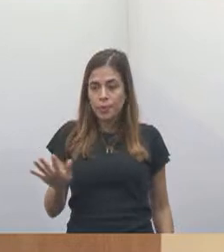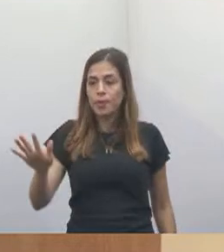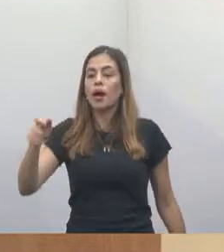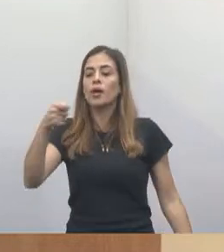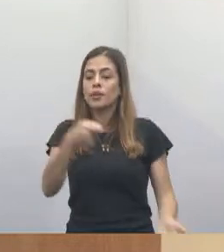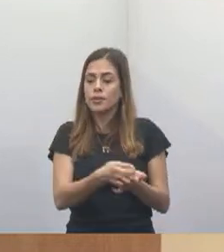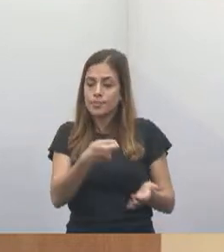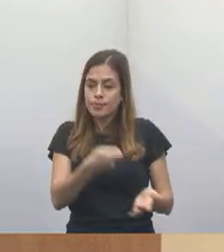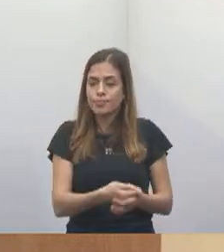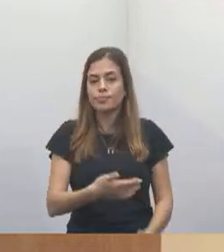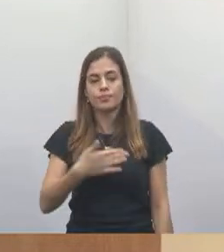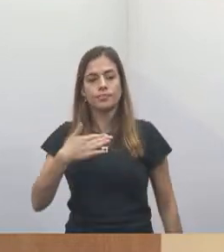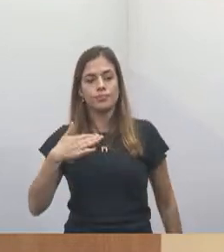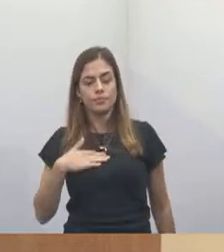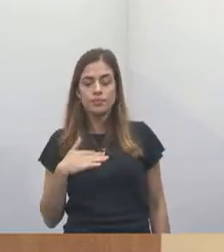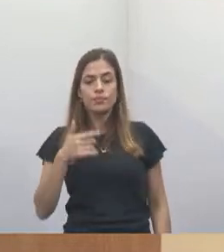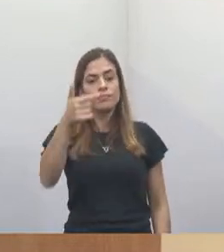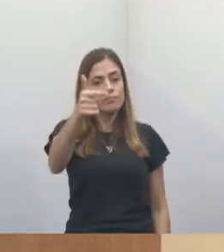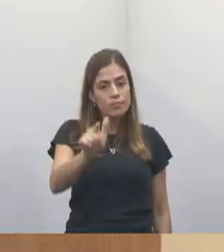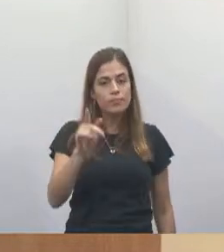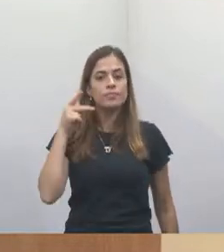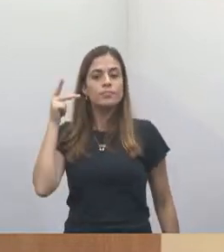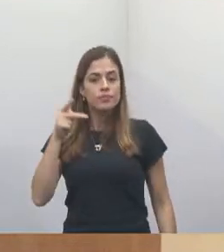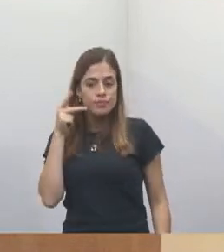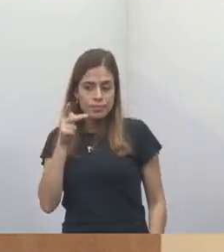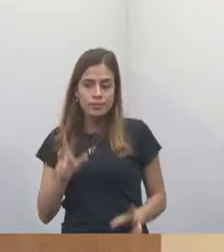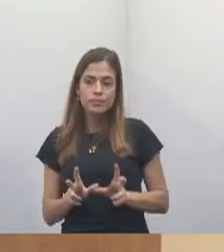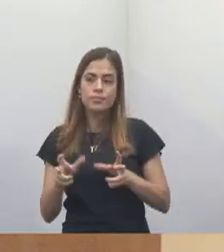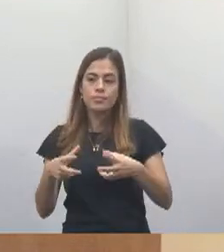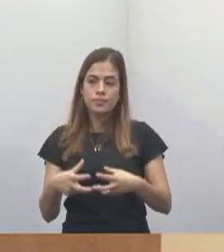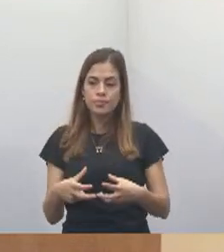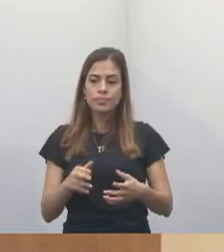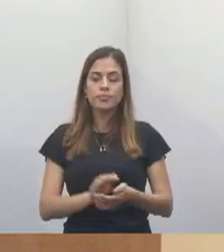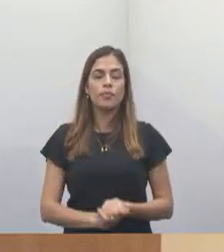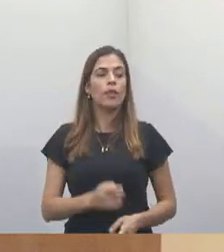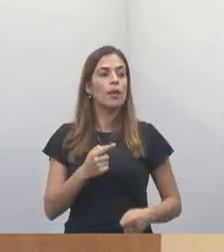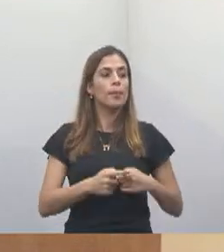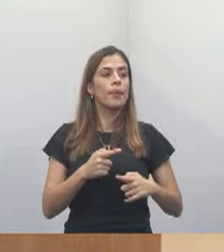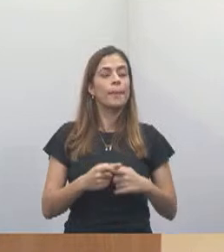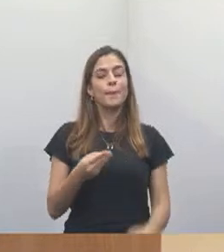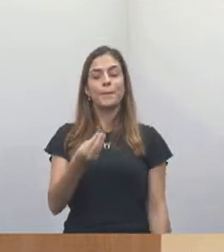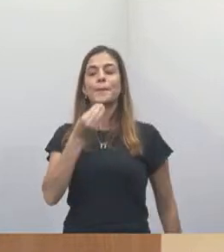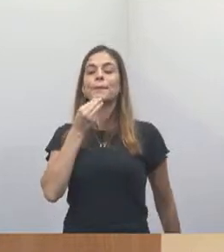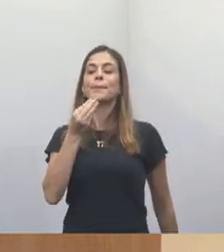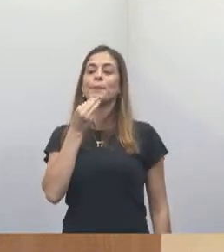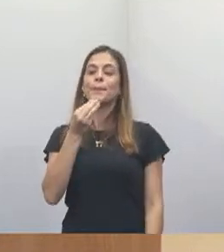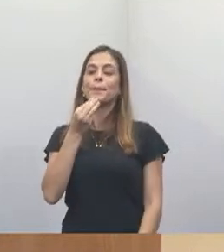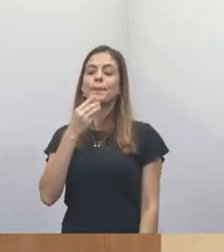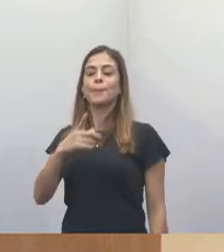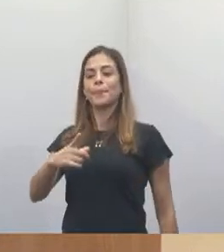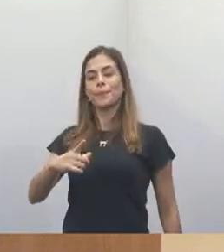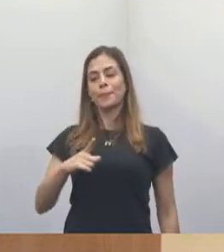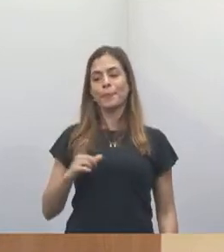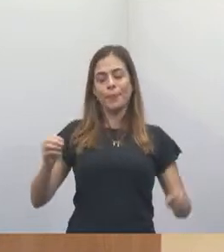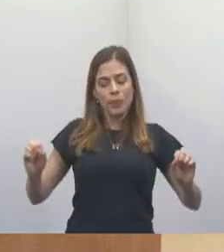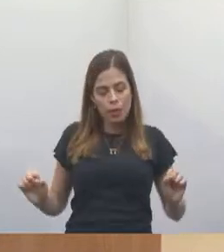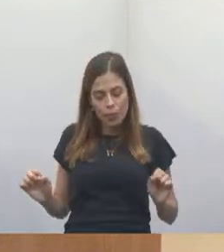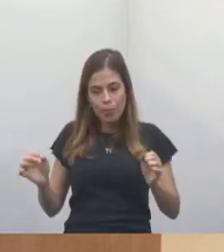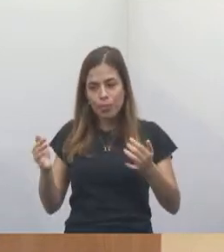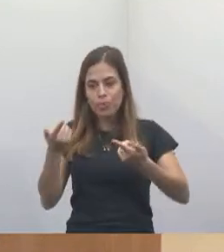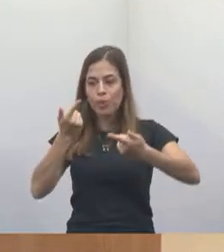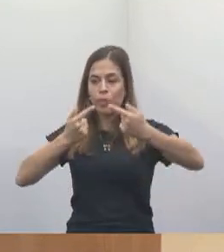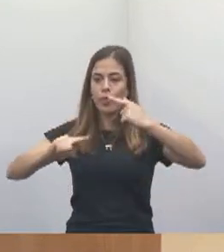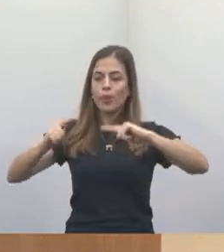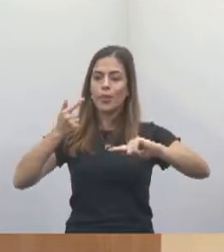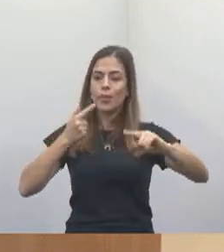por mim, por outros vereadores que compõem essa casa, porque é a oportunidade que a gente tem de levar a eles as queixas,